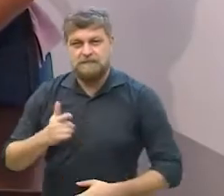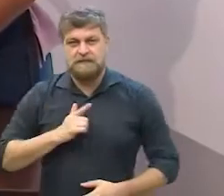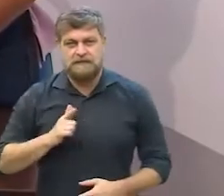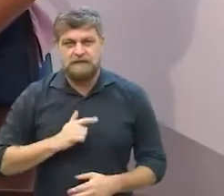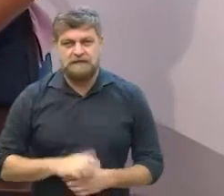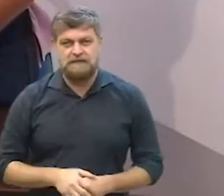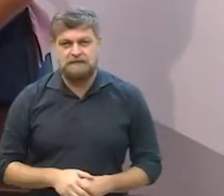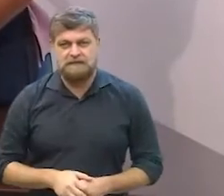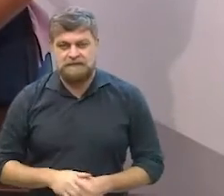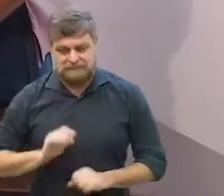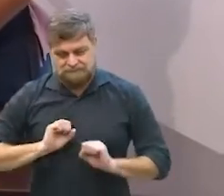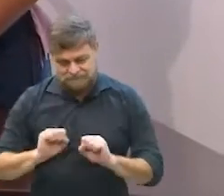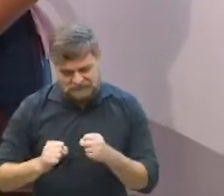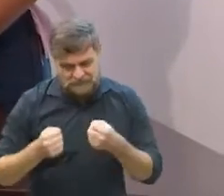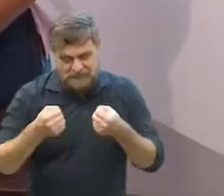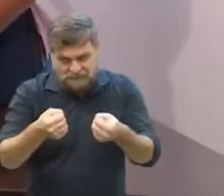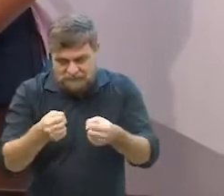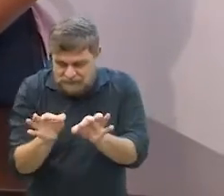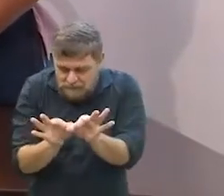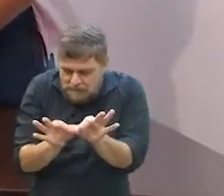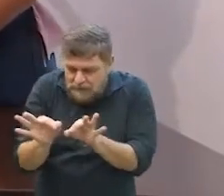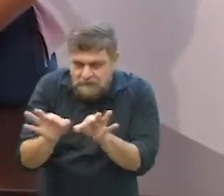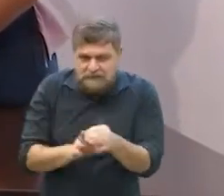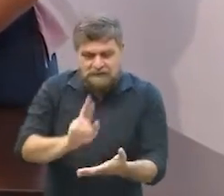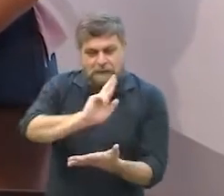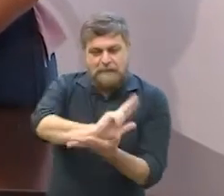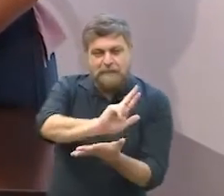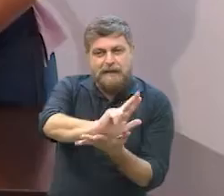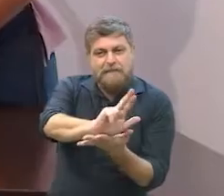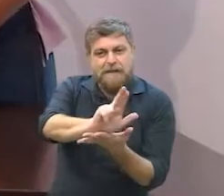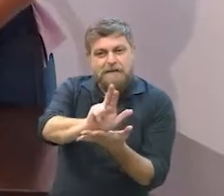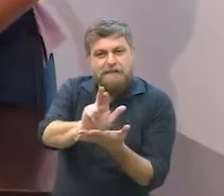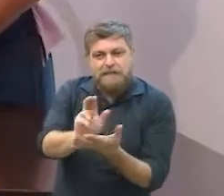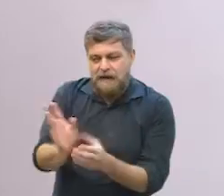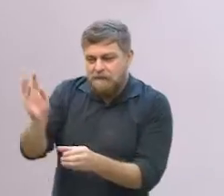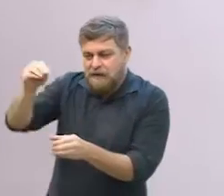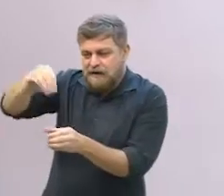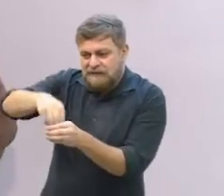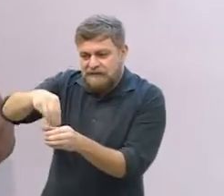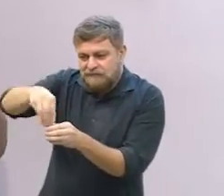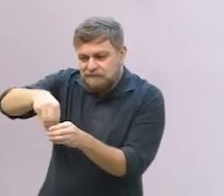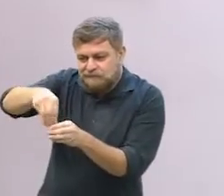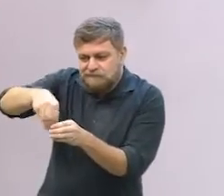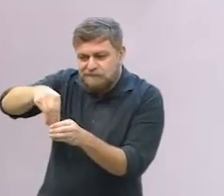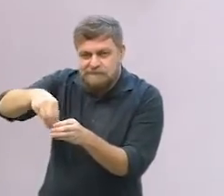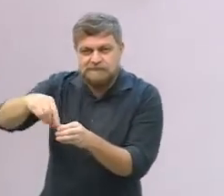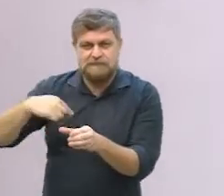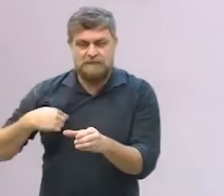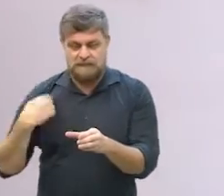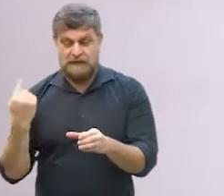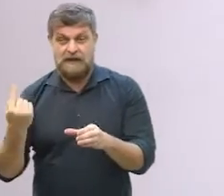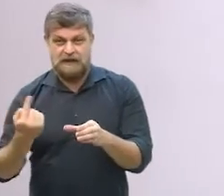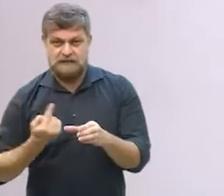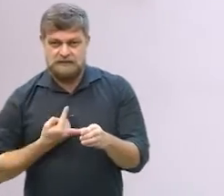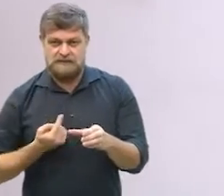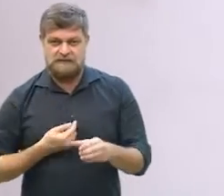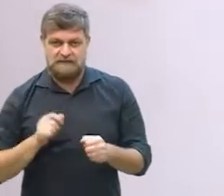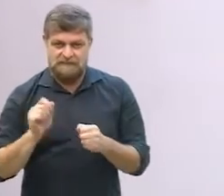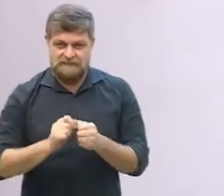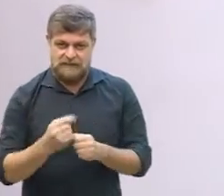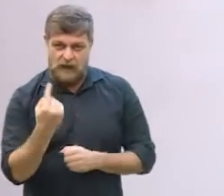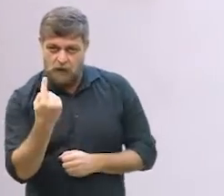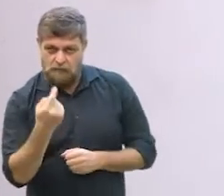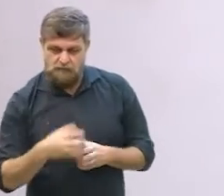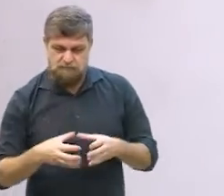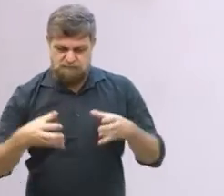ela não mediu esforços e fez vários recheios né é porque pra que a gente vai fazer